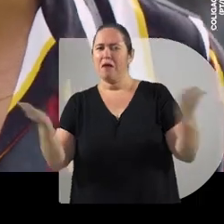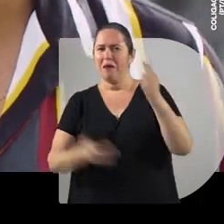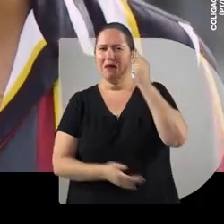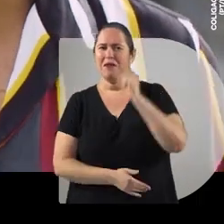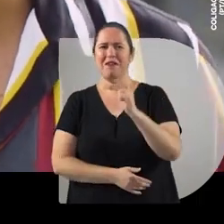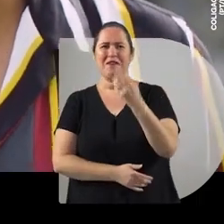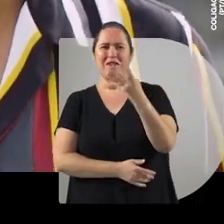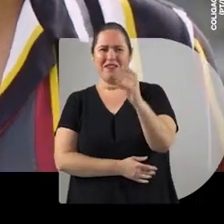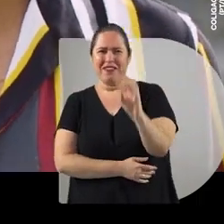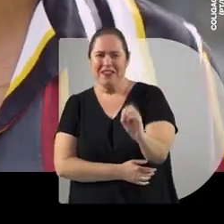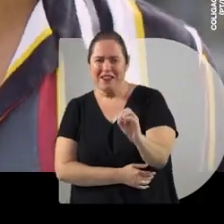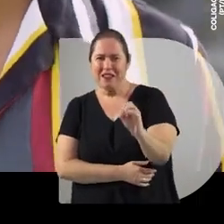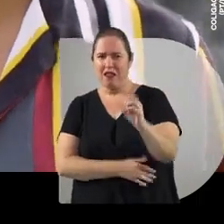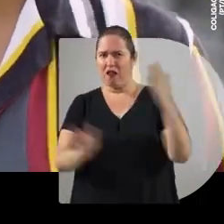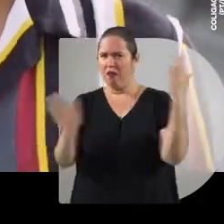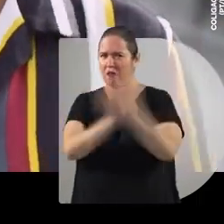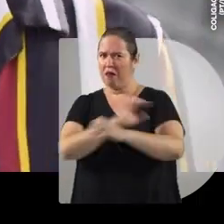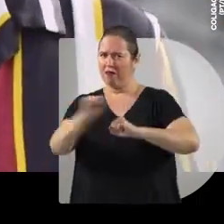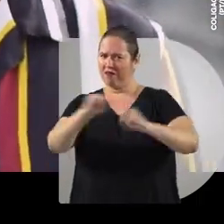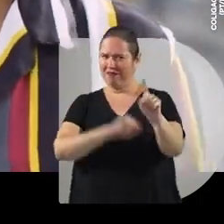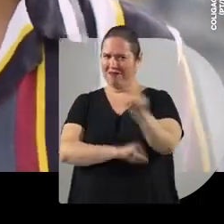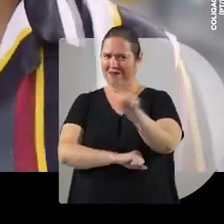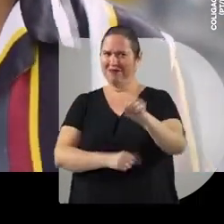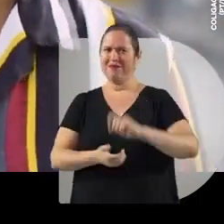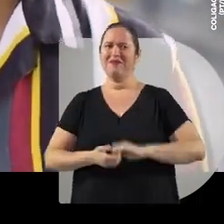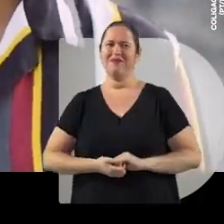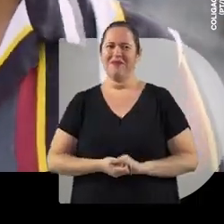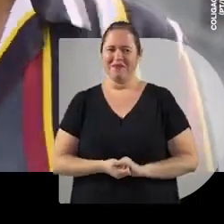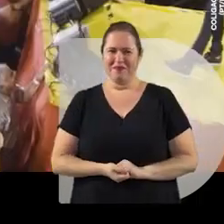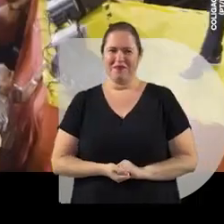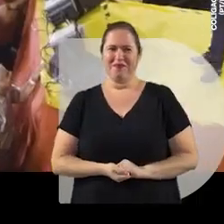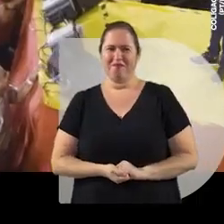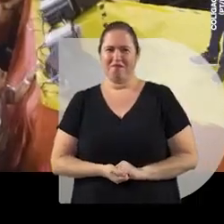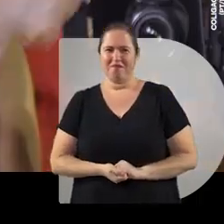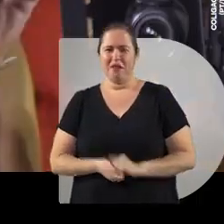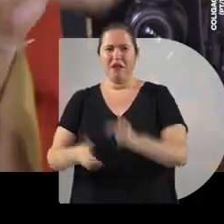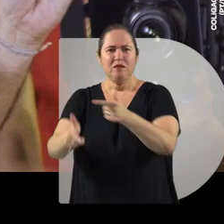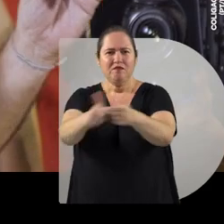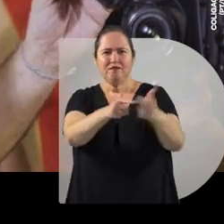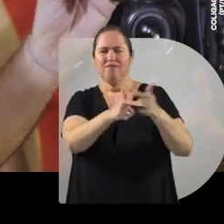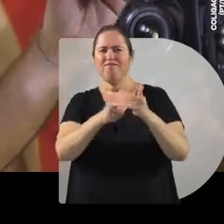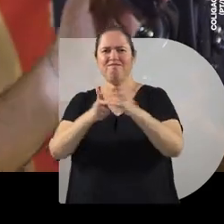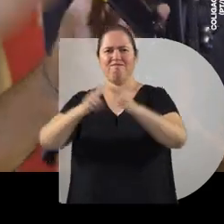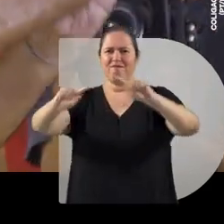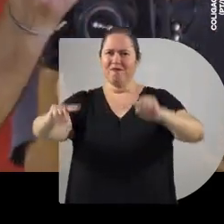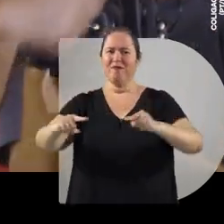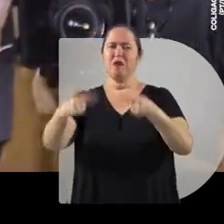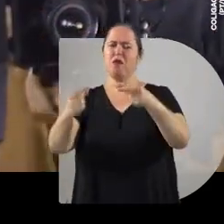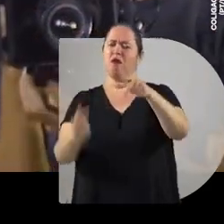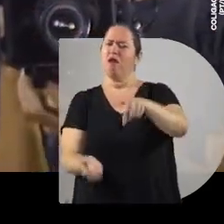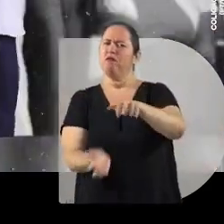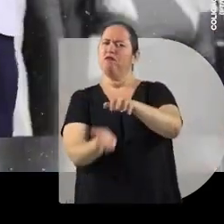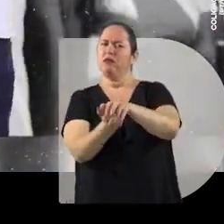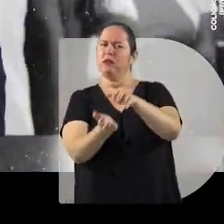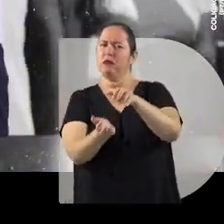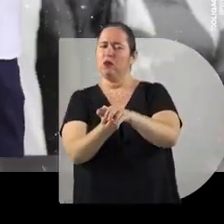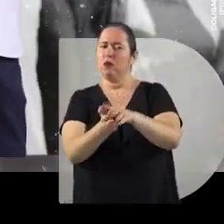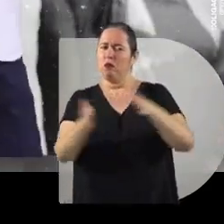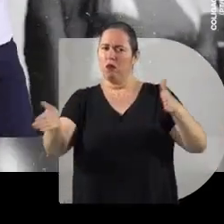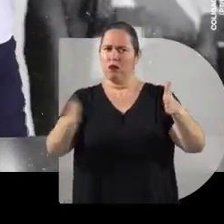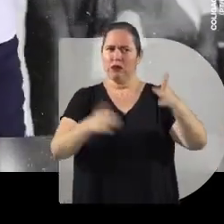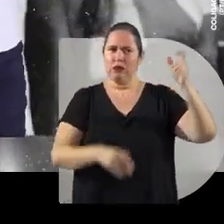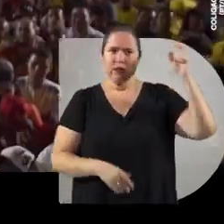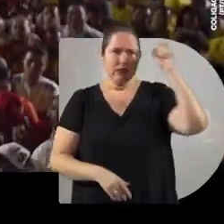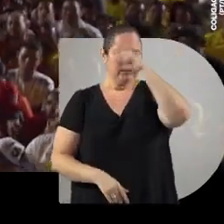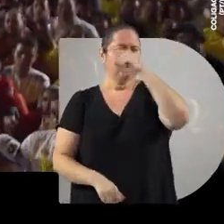Agora é Danilo 40. Aqui ninguém faz do debate não, viz. Todas as crises, com todos os desafios, ninguém